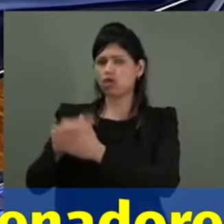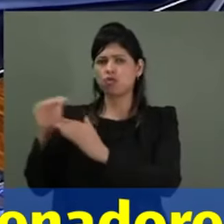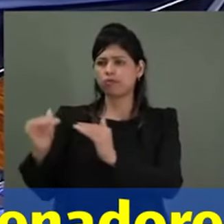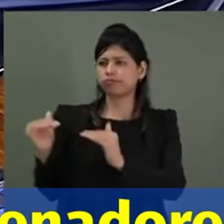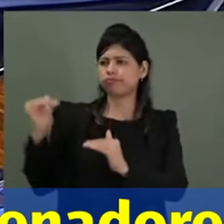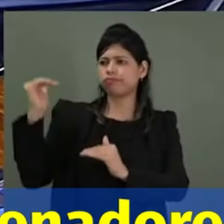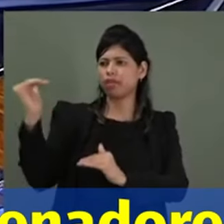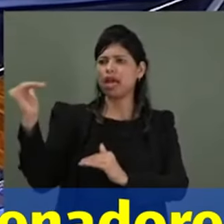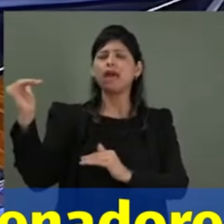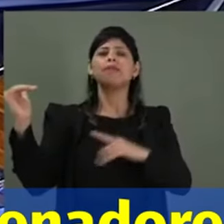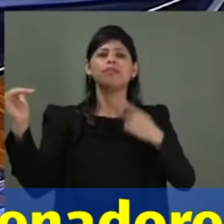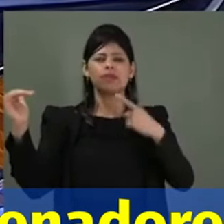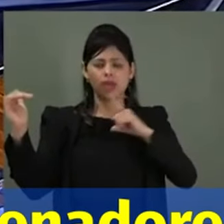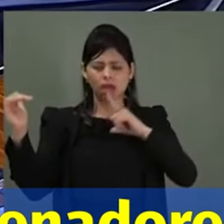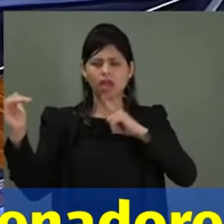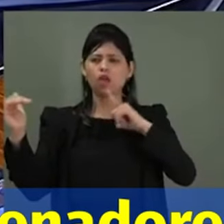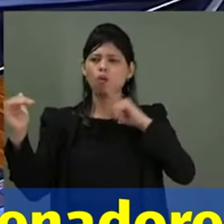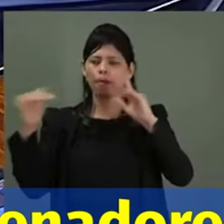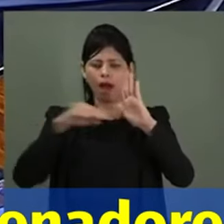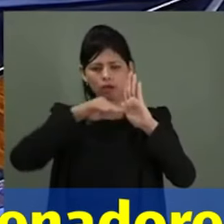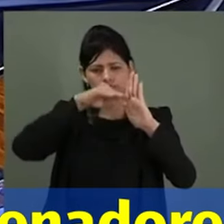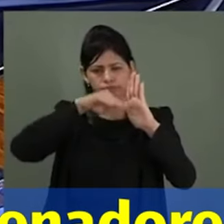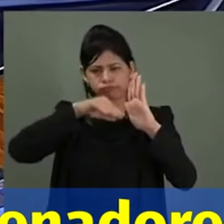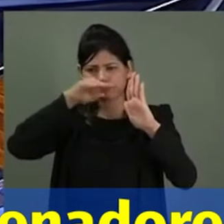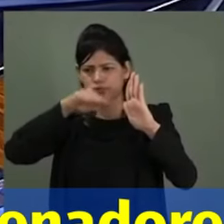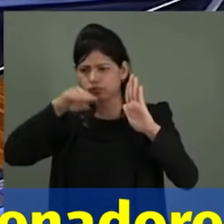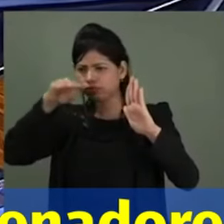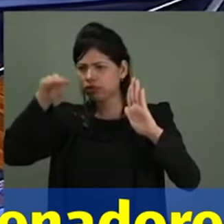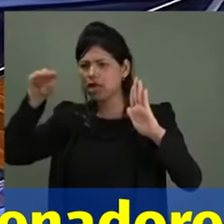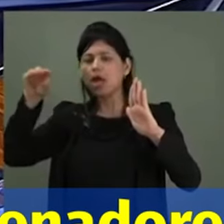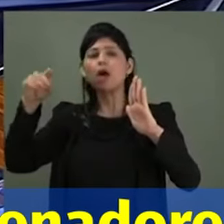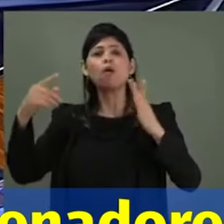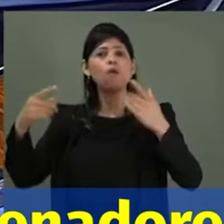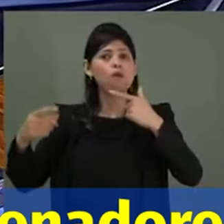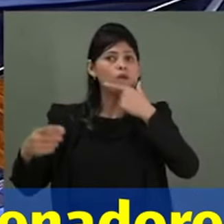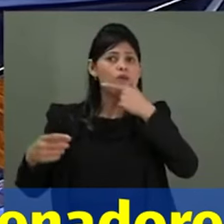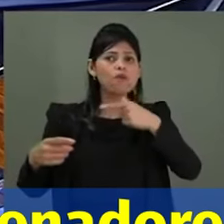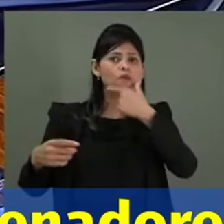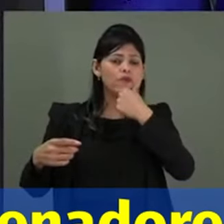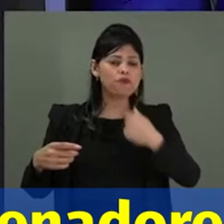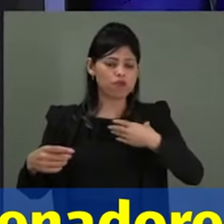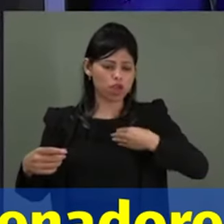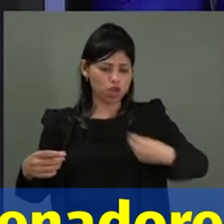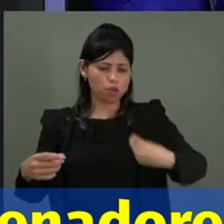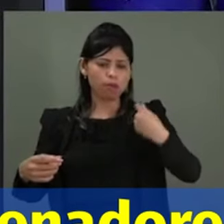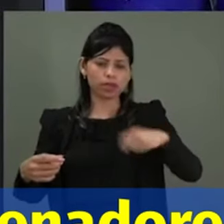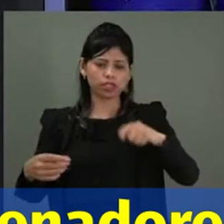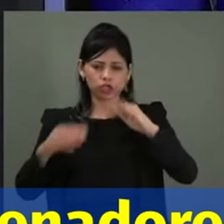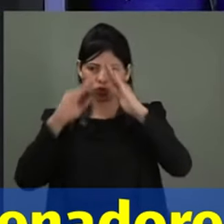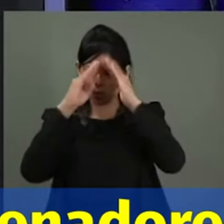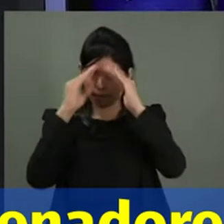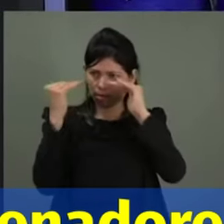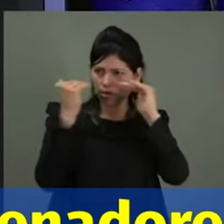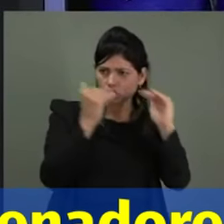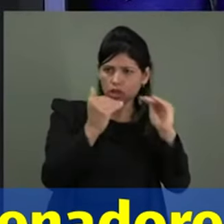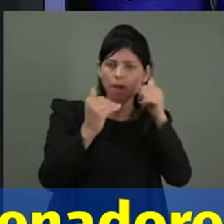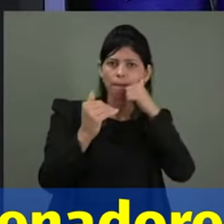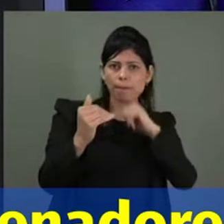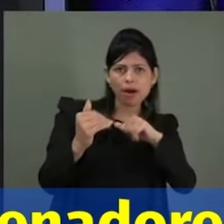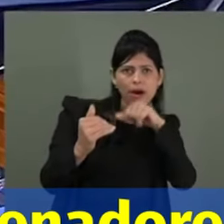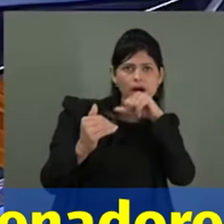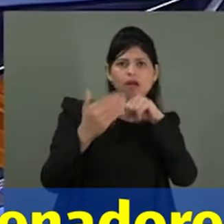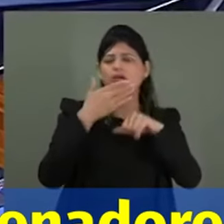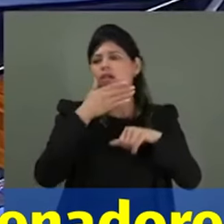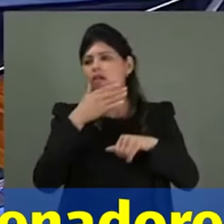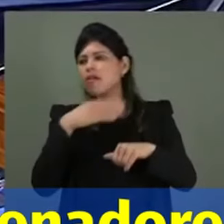há uma cadeia de autoridade, filho precisa obedecer mãe e pai, há uma cadeia de autoridade, e